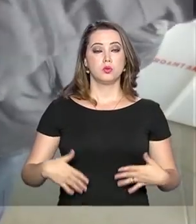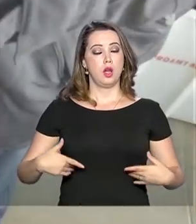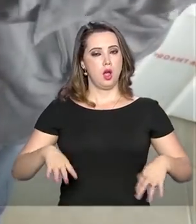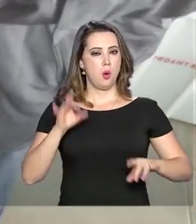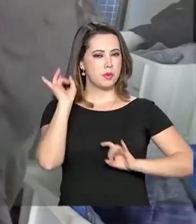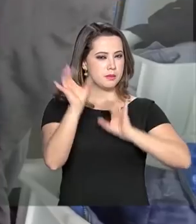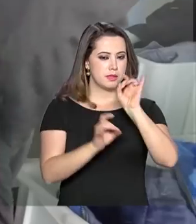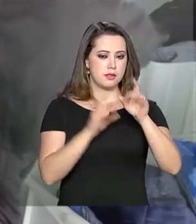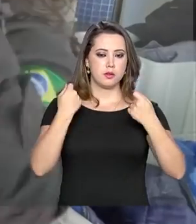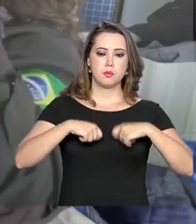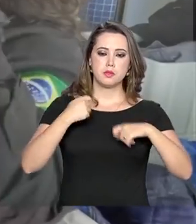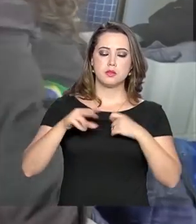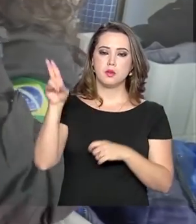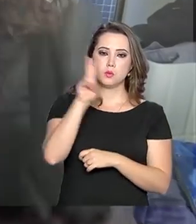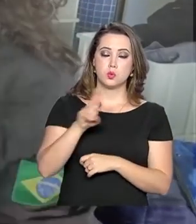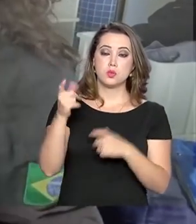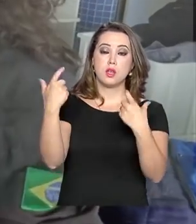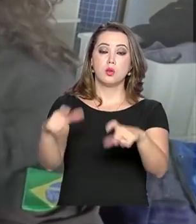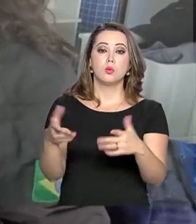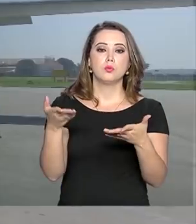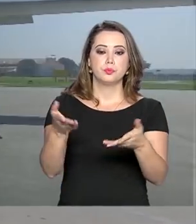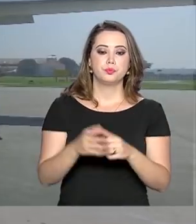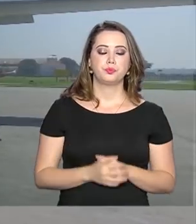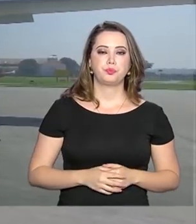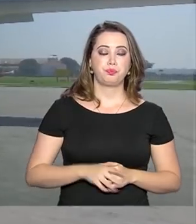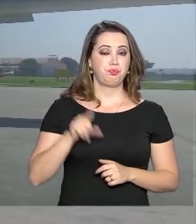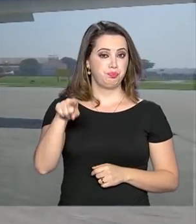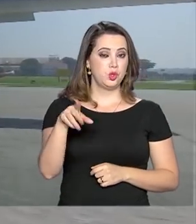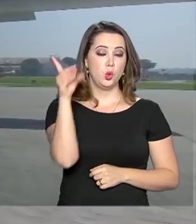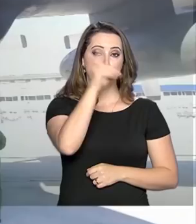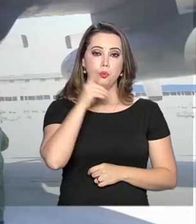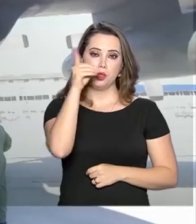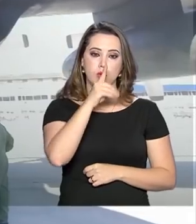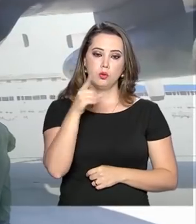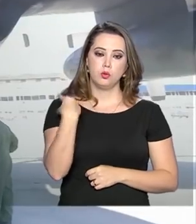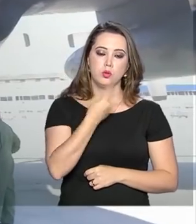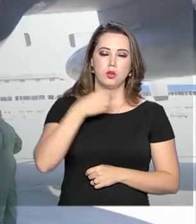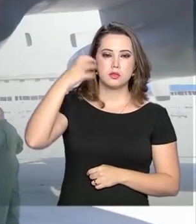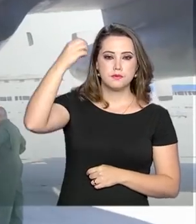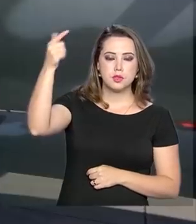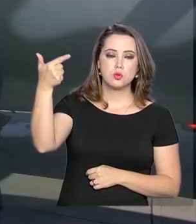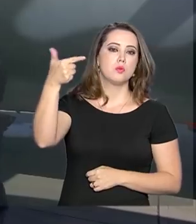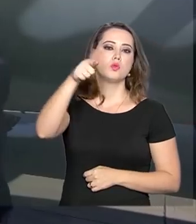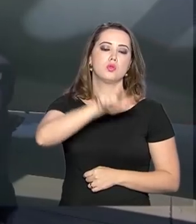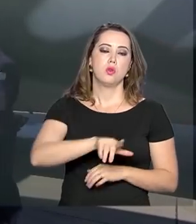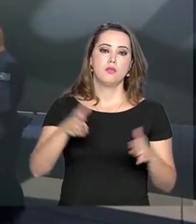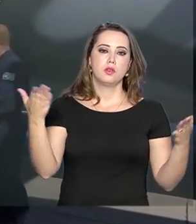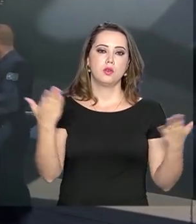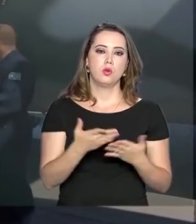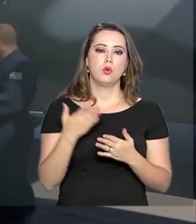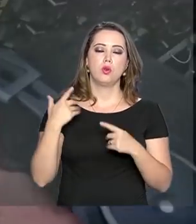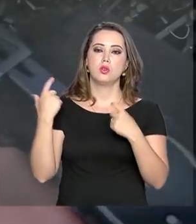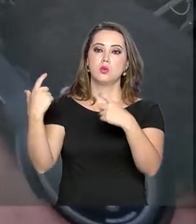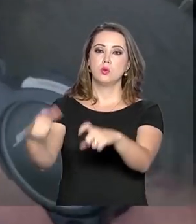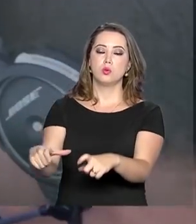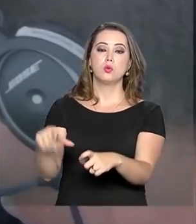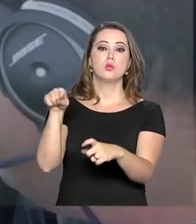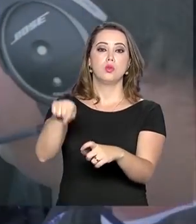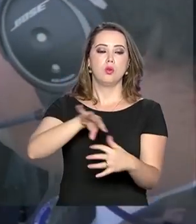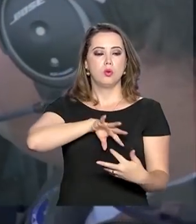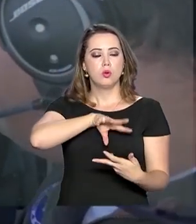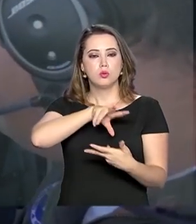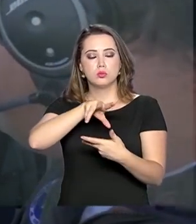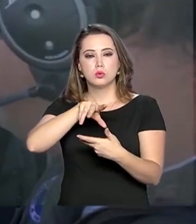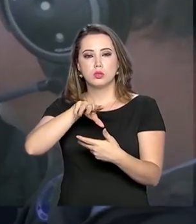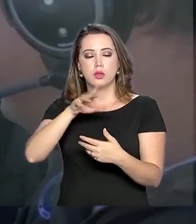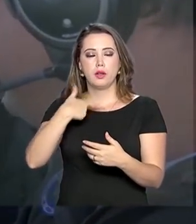roupa especial que precisamos usar no continente gelado. Já no domingo, embarcamos novamente, dessa vez com destino a Punta Arenas, onde